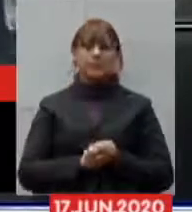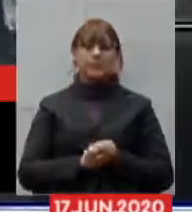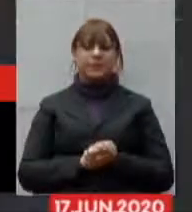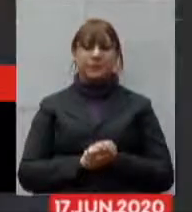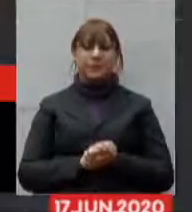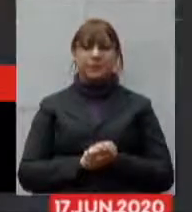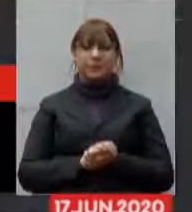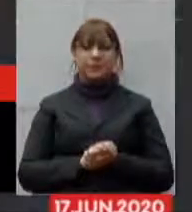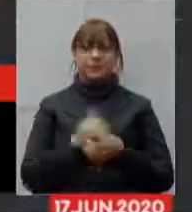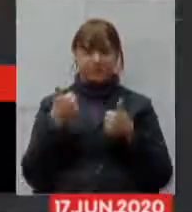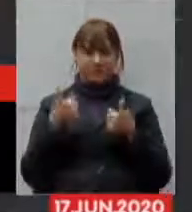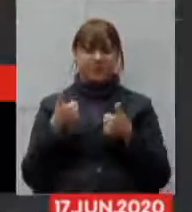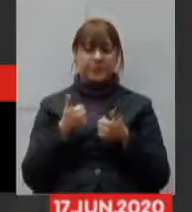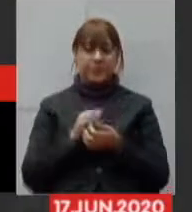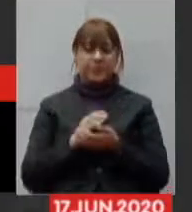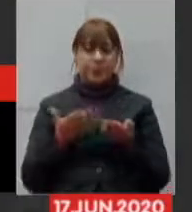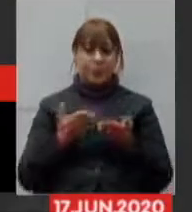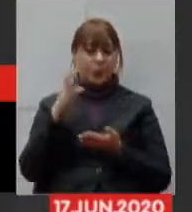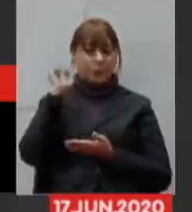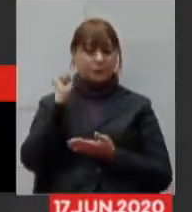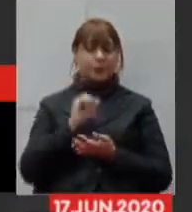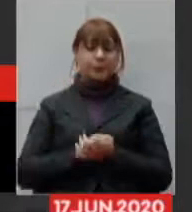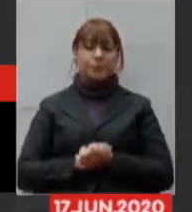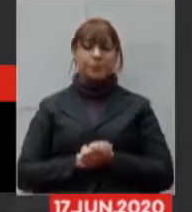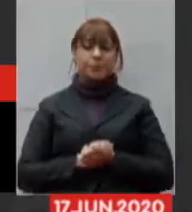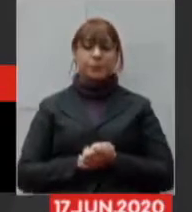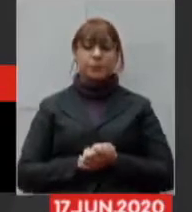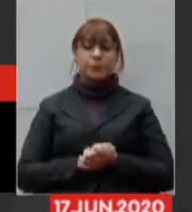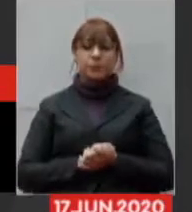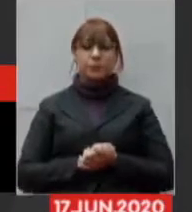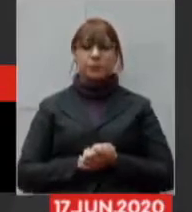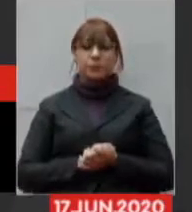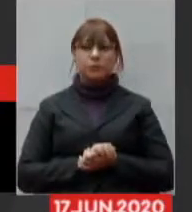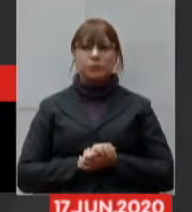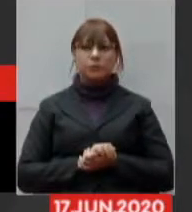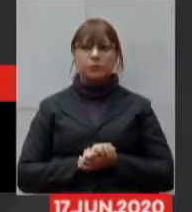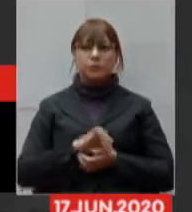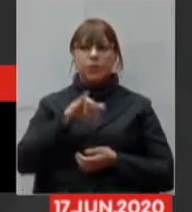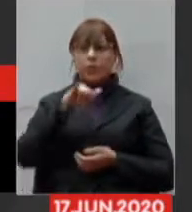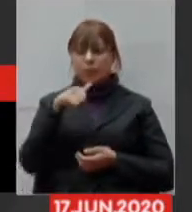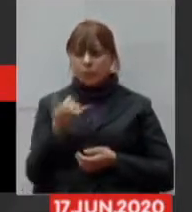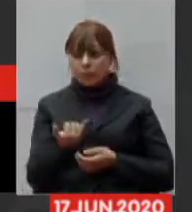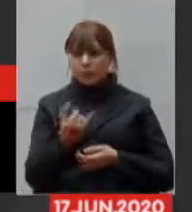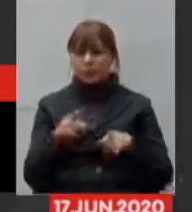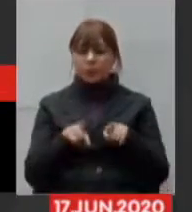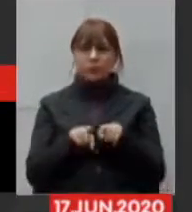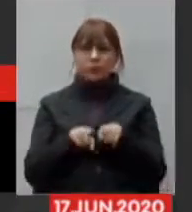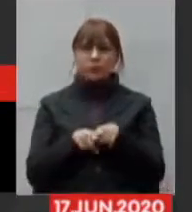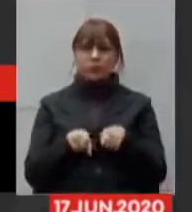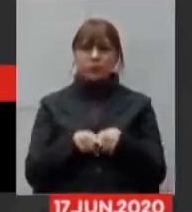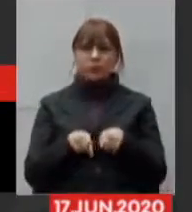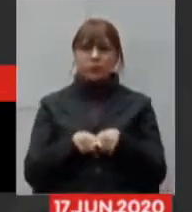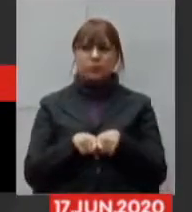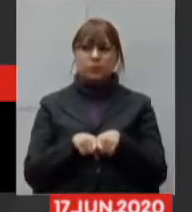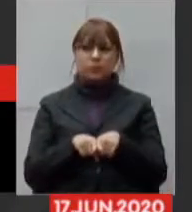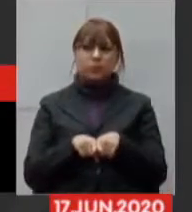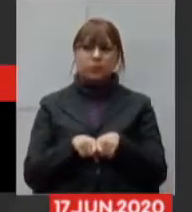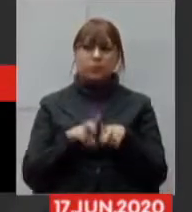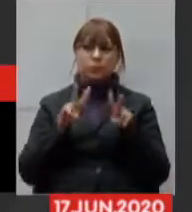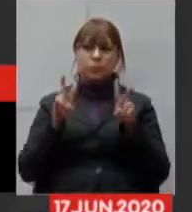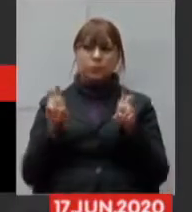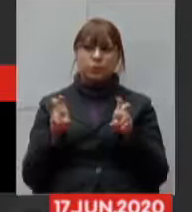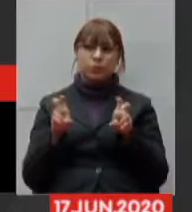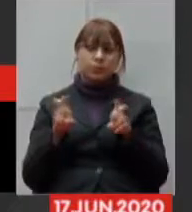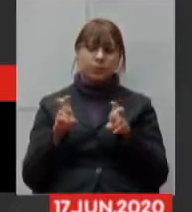ativado aqui agora sim só aproveitando então também para colocar essa questão do hospital